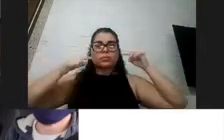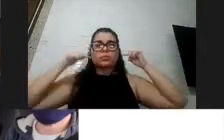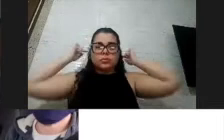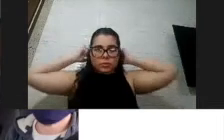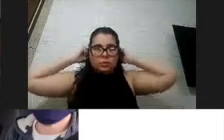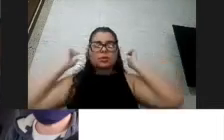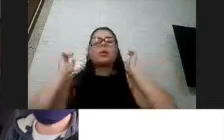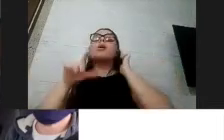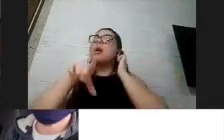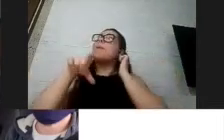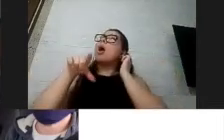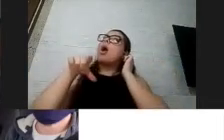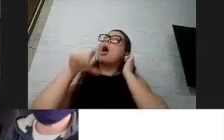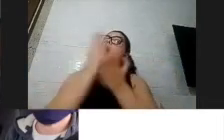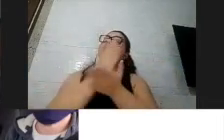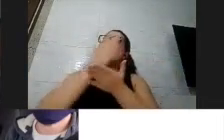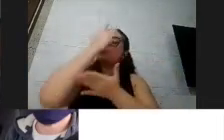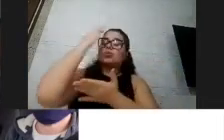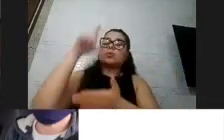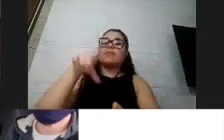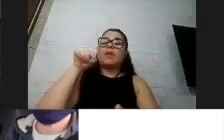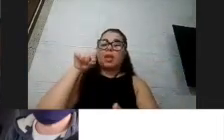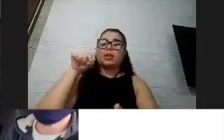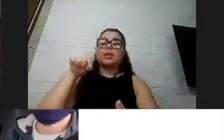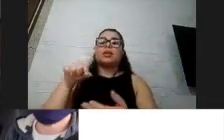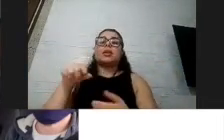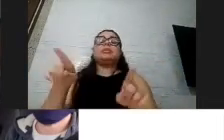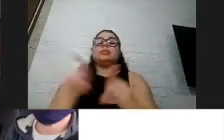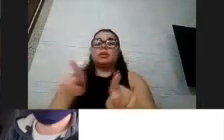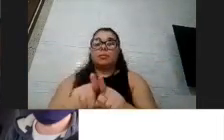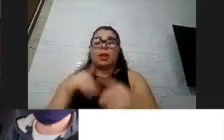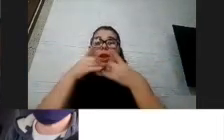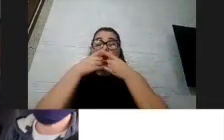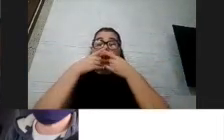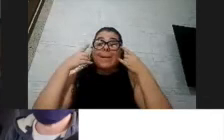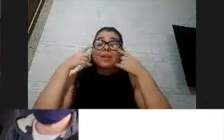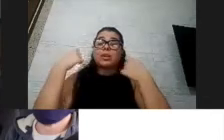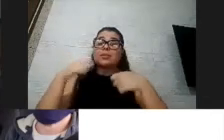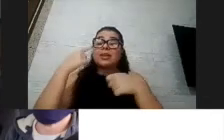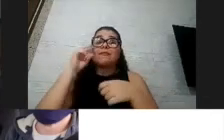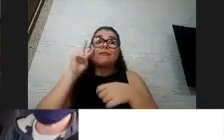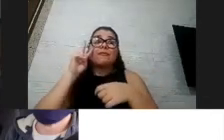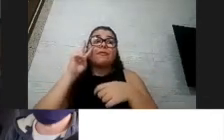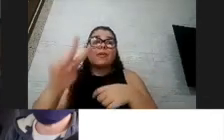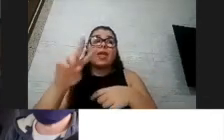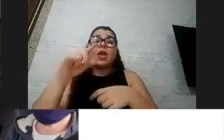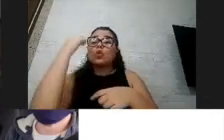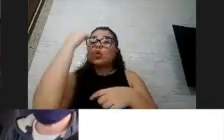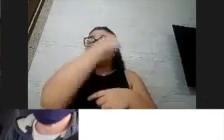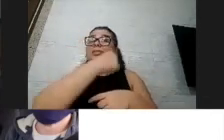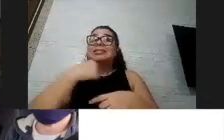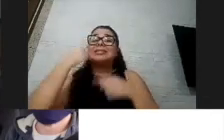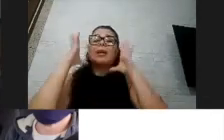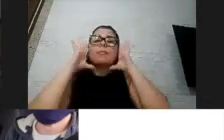preferem esse tipo de máscara, as máscaras devem ser adequadas ao tamanho do rosto, porque elas devem encaixar, cobrir